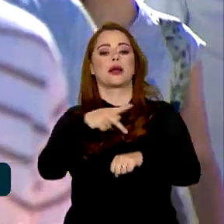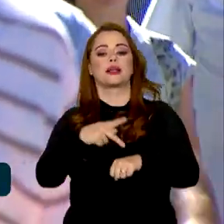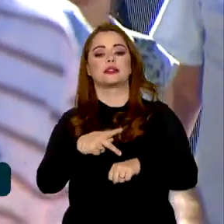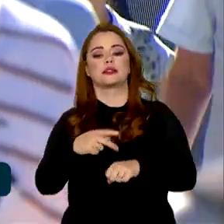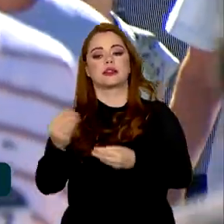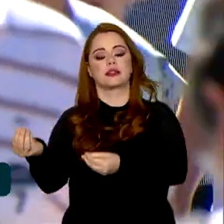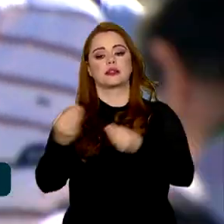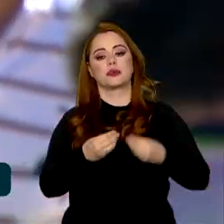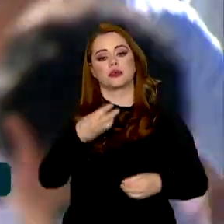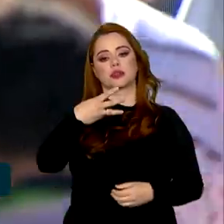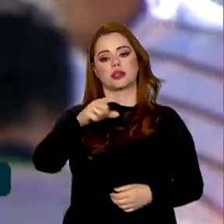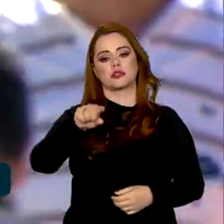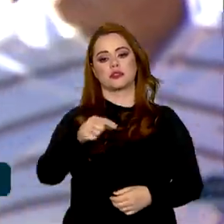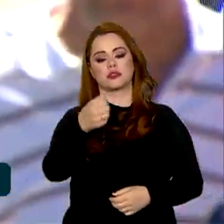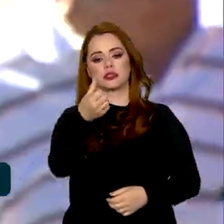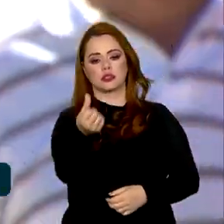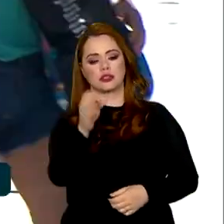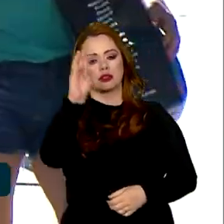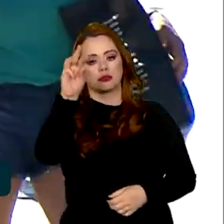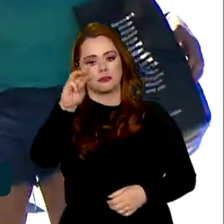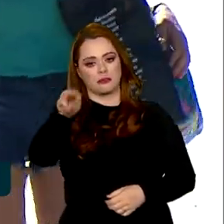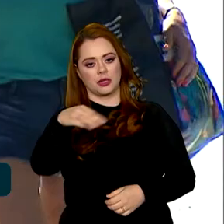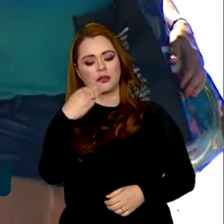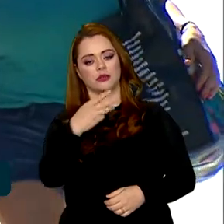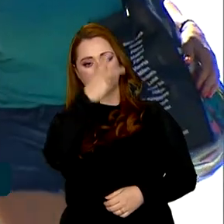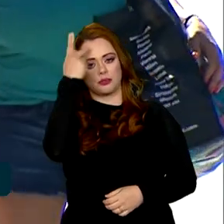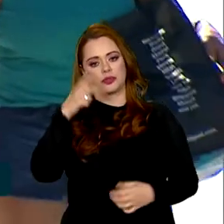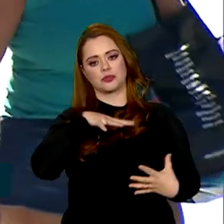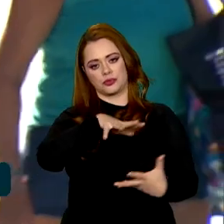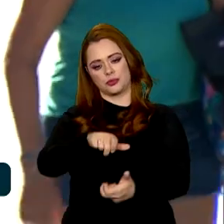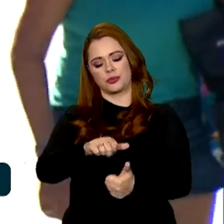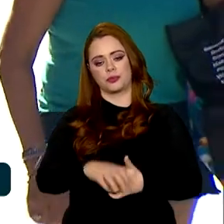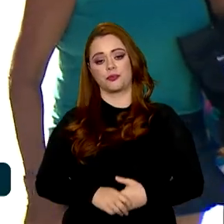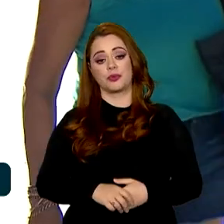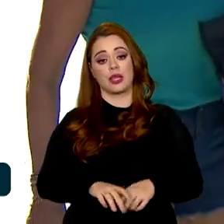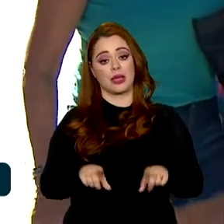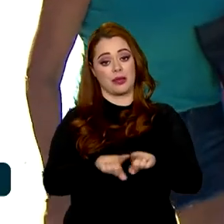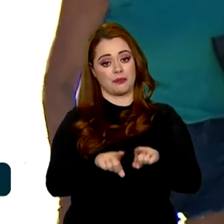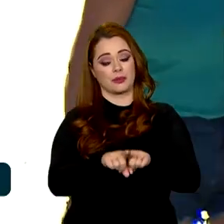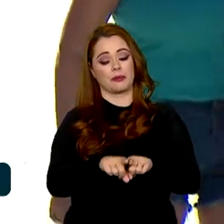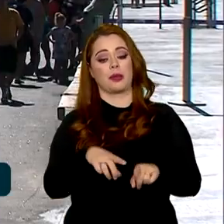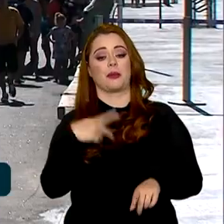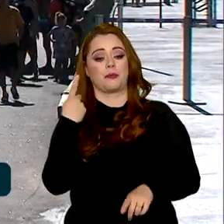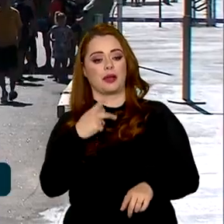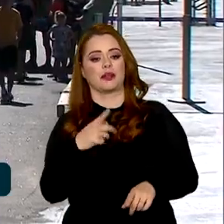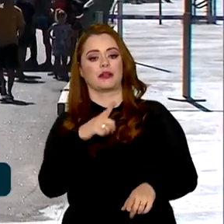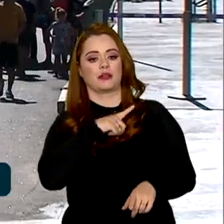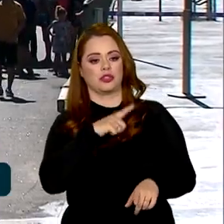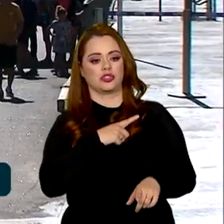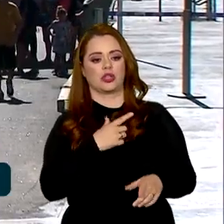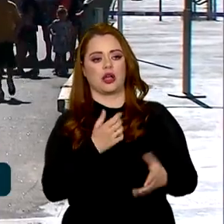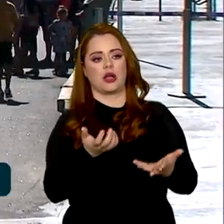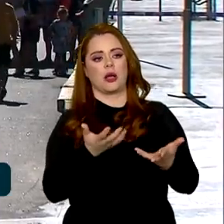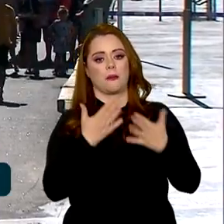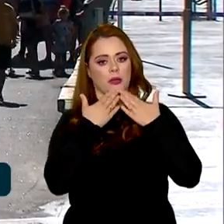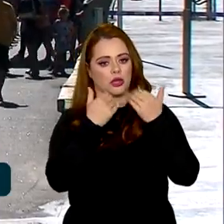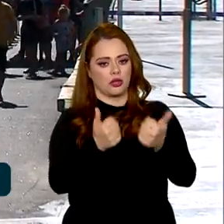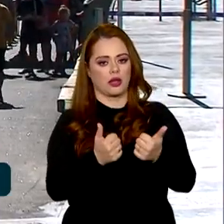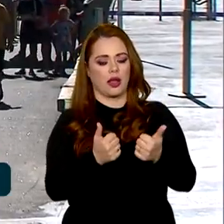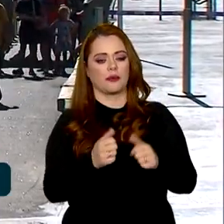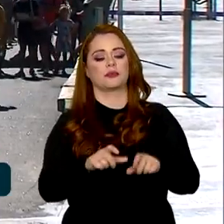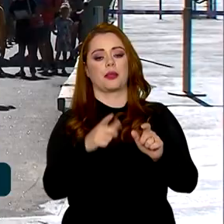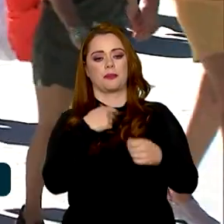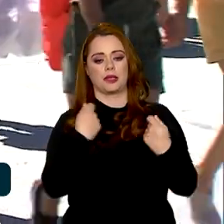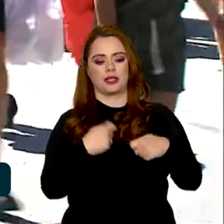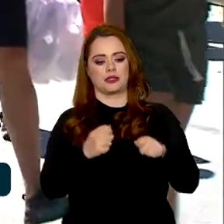3,6 milhões de pessoas vindas do exterior. Para manter o setor aquecido, a pasta pretende ampliar os